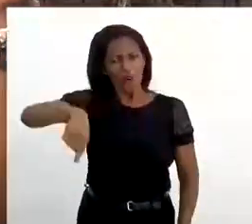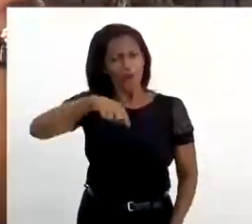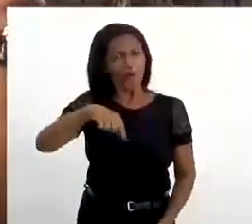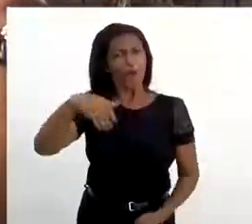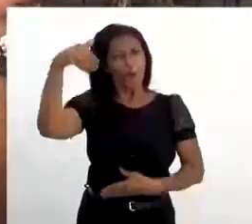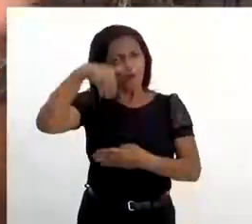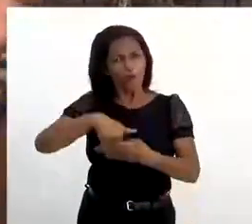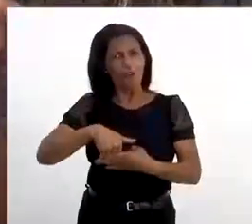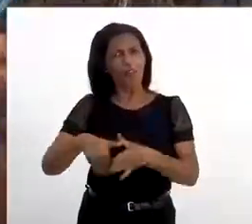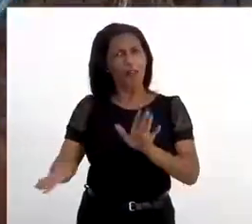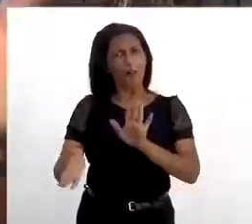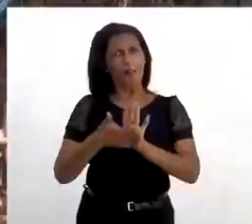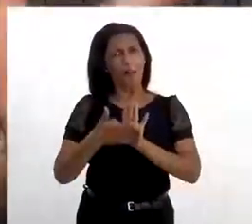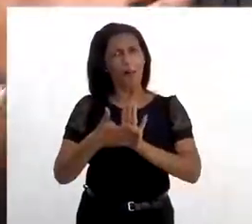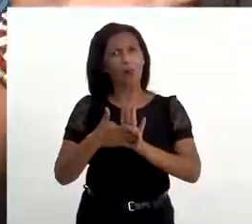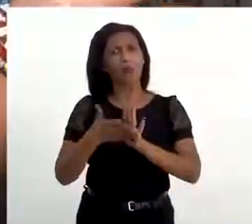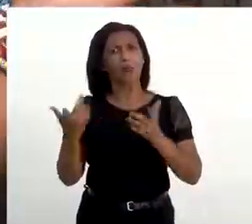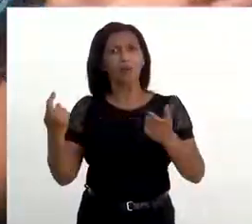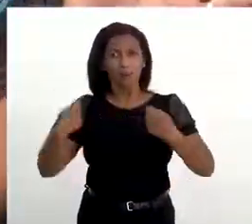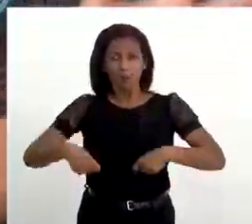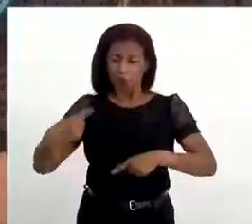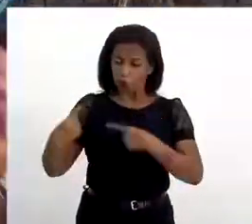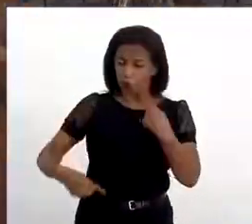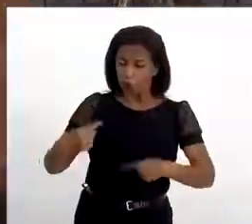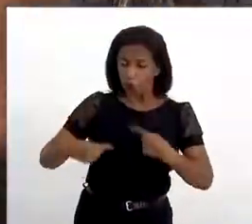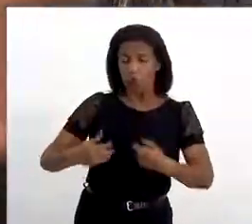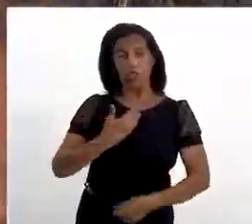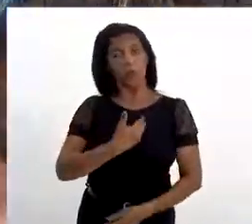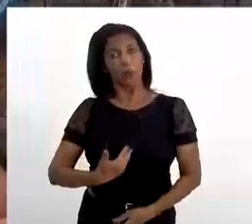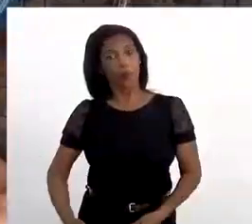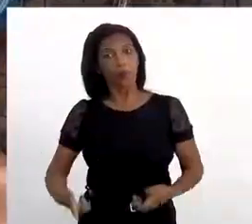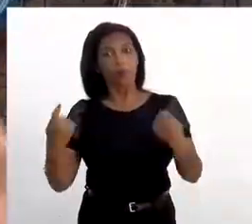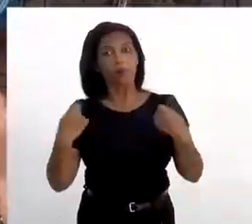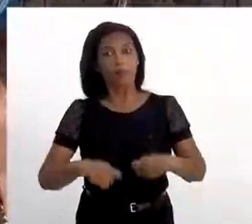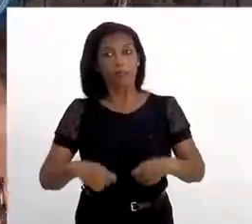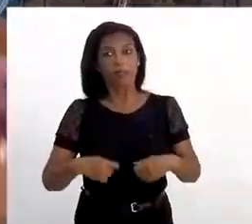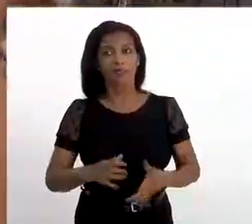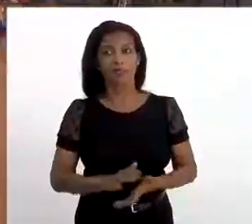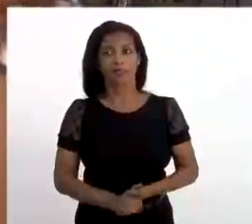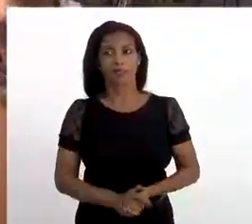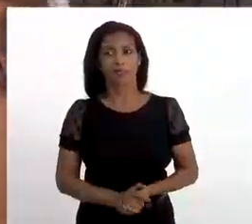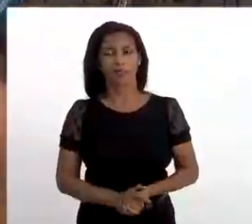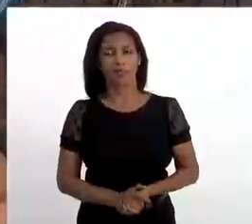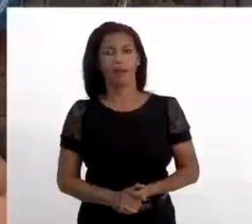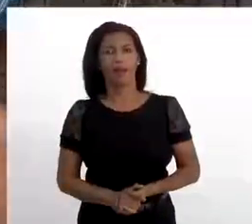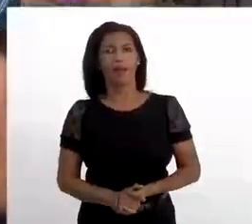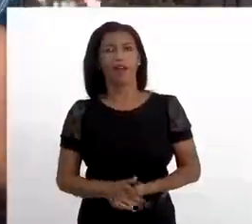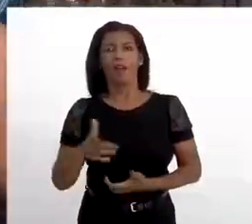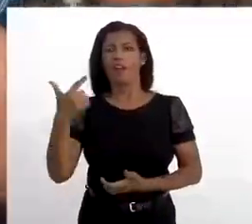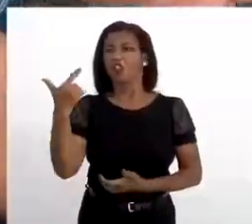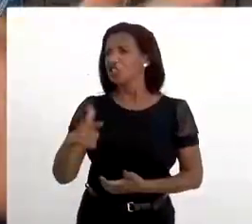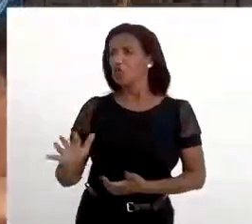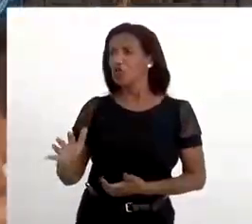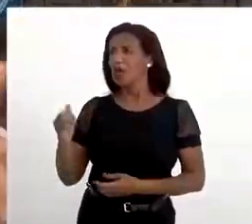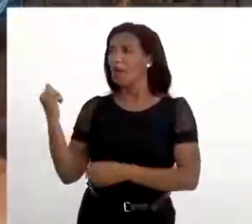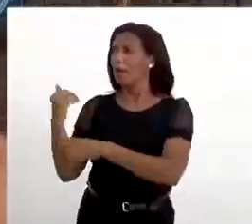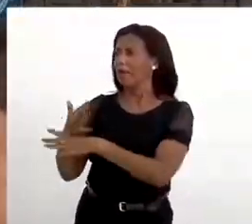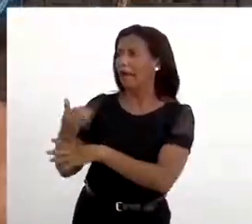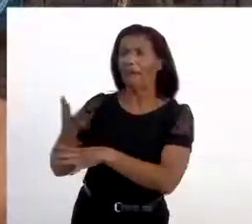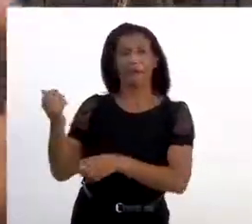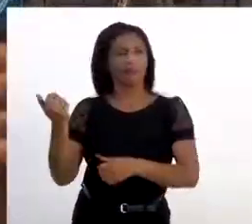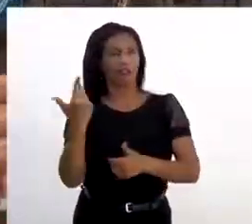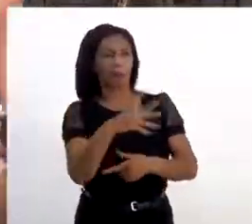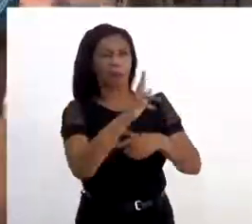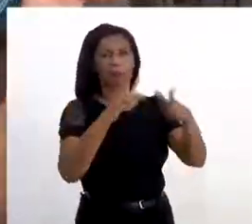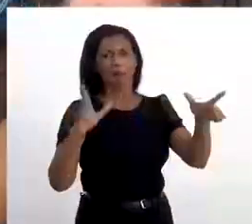candidatos. Nós temos que ocupar os espaços de distância política. A precisa de política pública. A gente não quer telha. A gente não quer batata. Isso